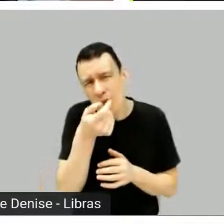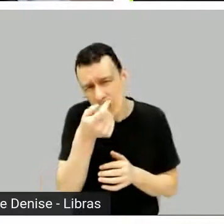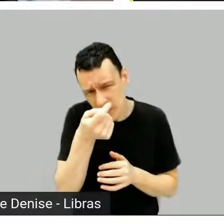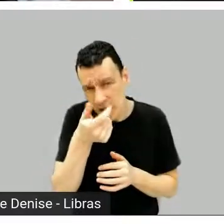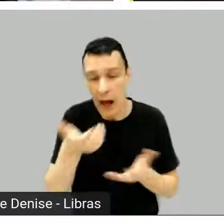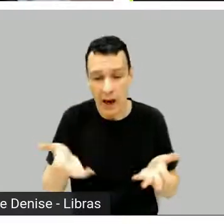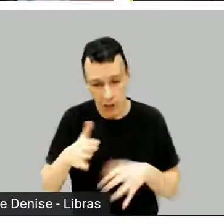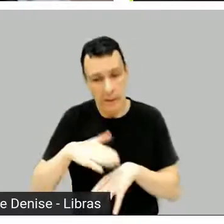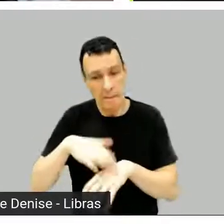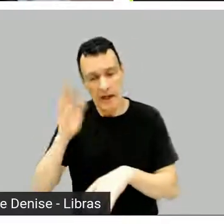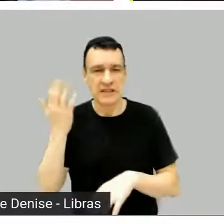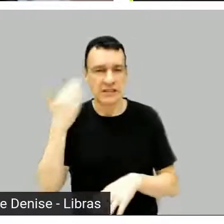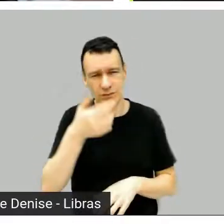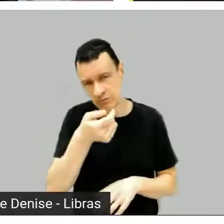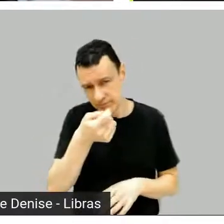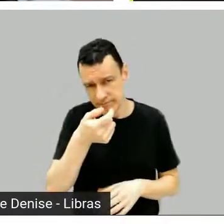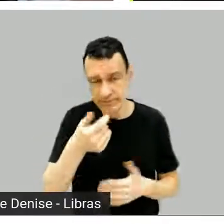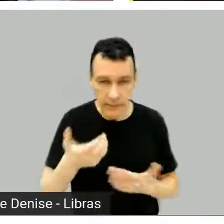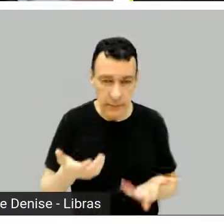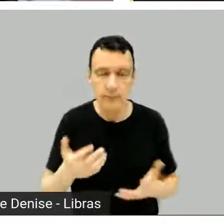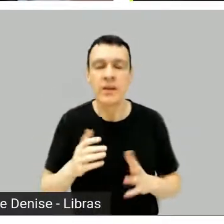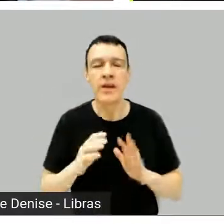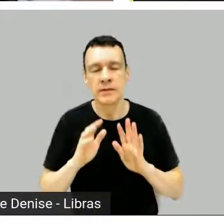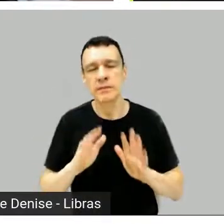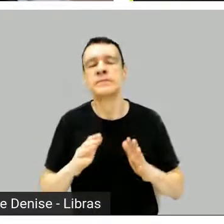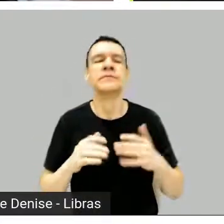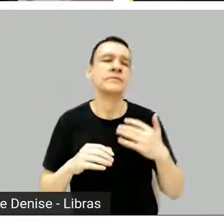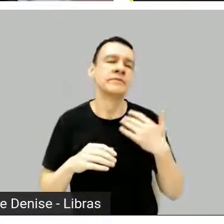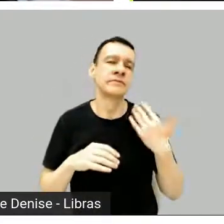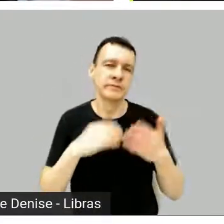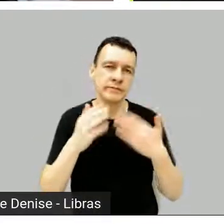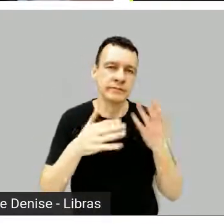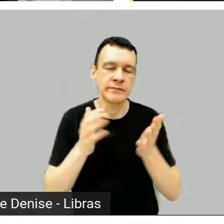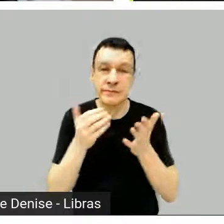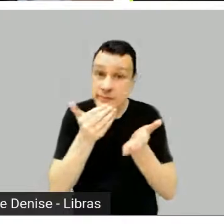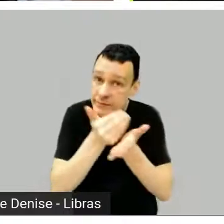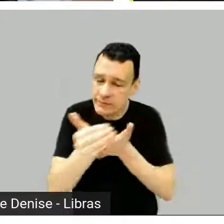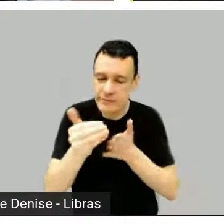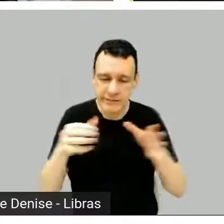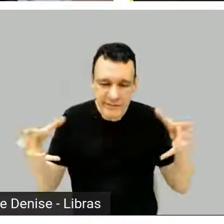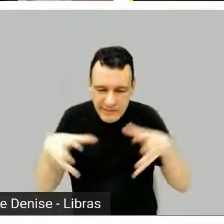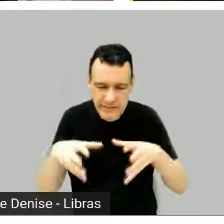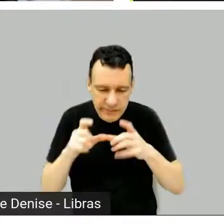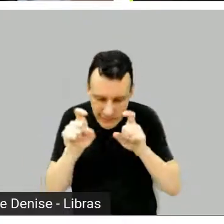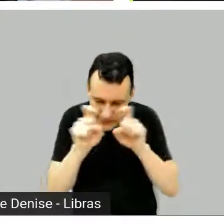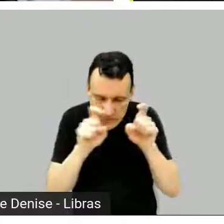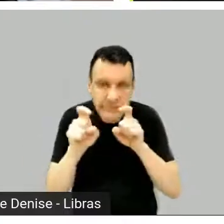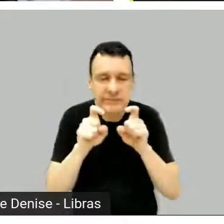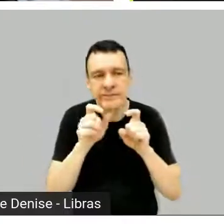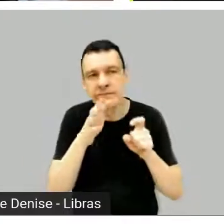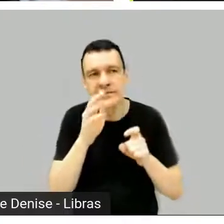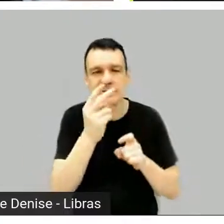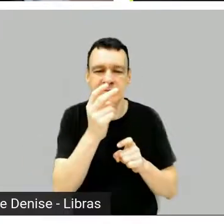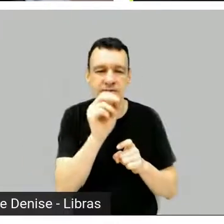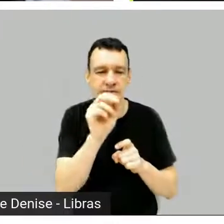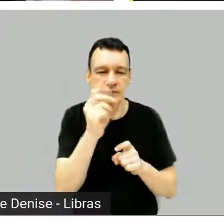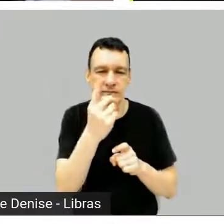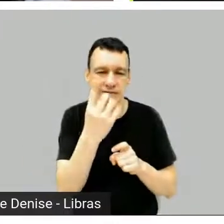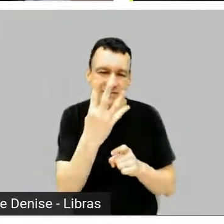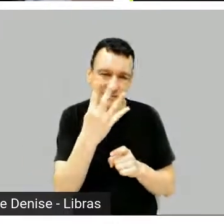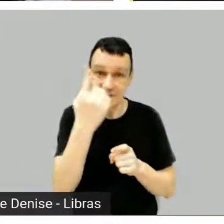começou, um pouco antes de começar a sala de roteiro, 2014, para a primeira temporada,